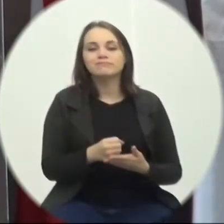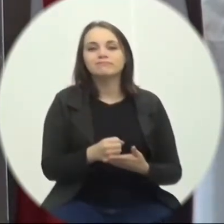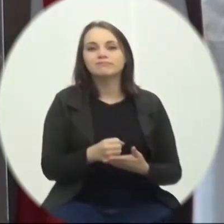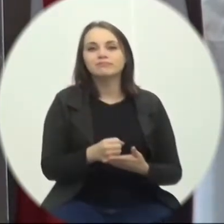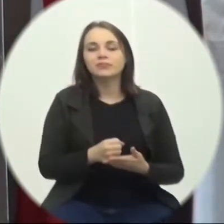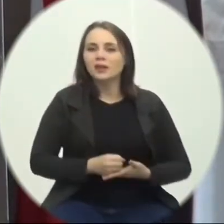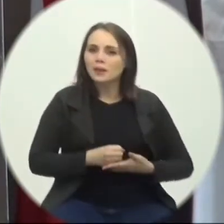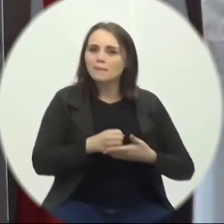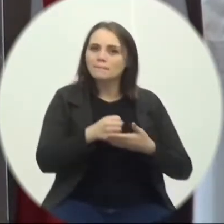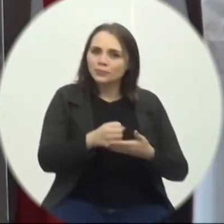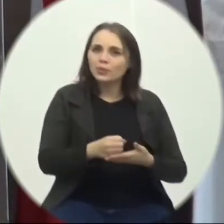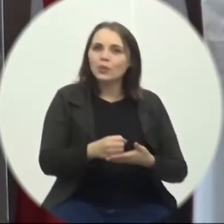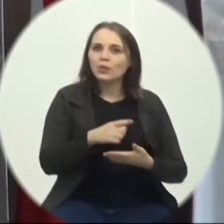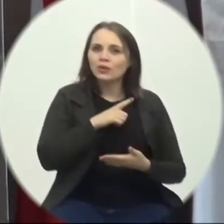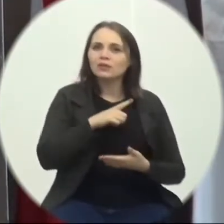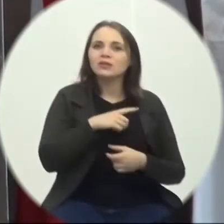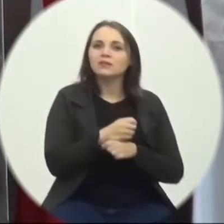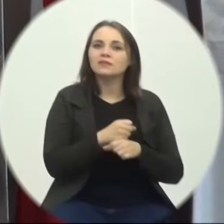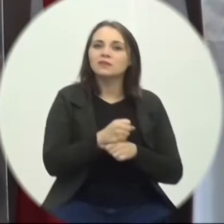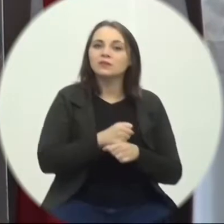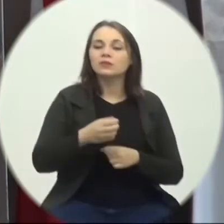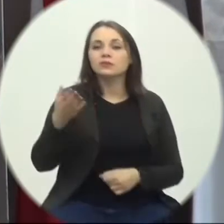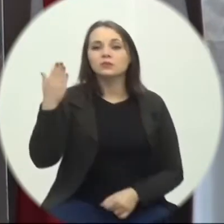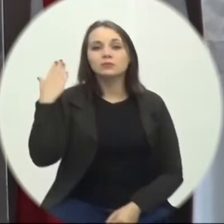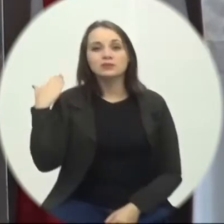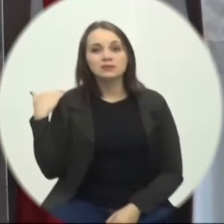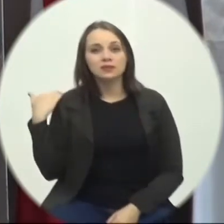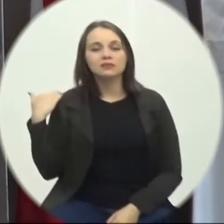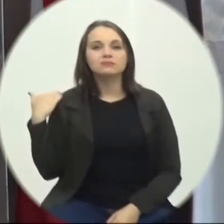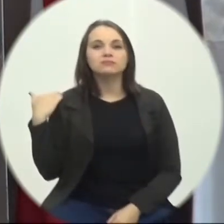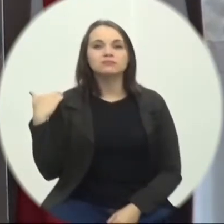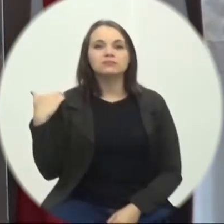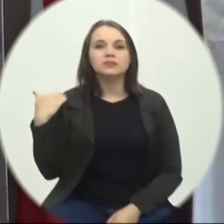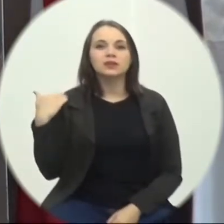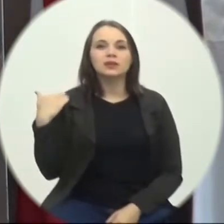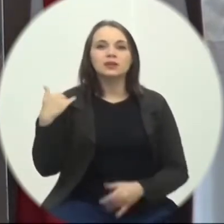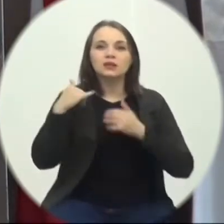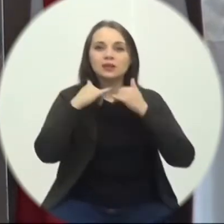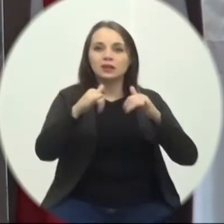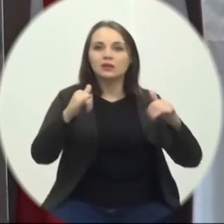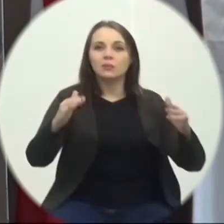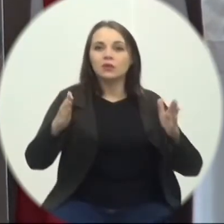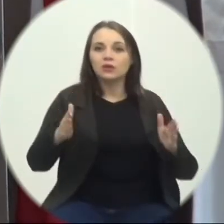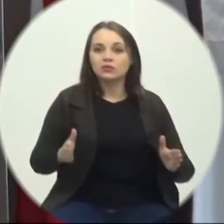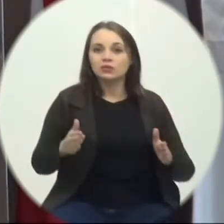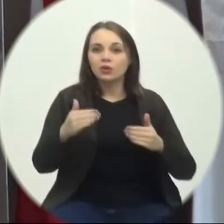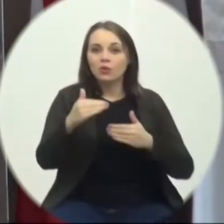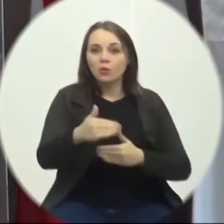que teve No ano passado Aquela campanha De cestas básicas